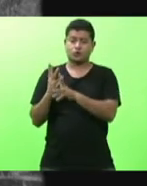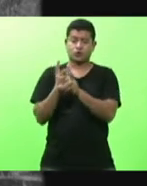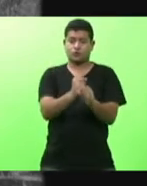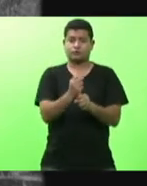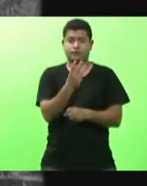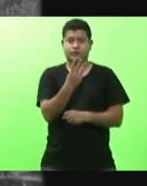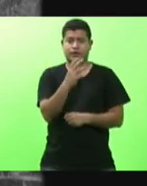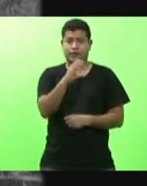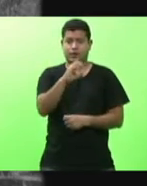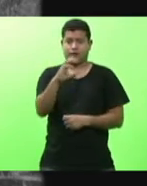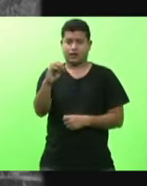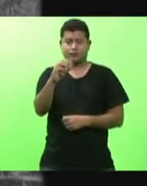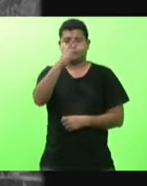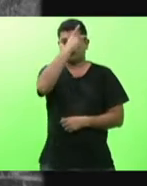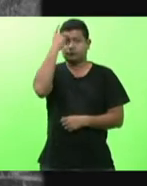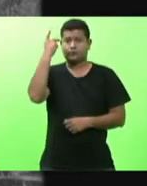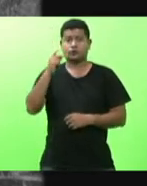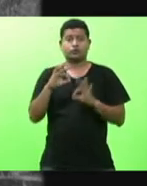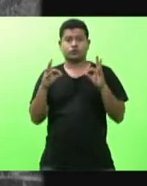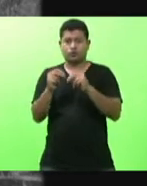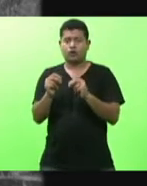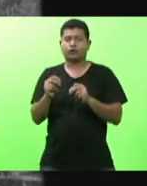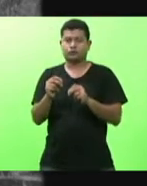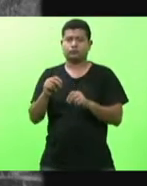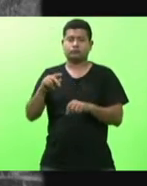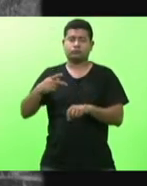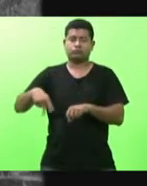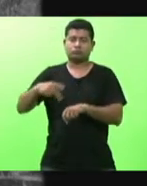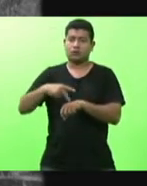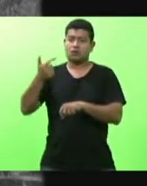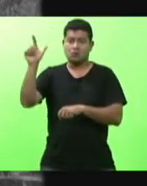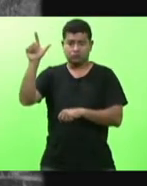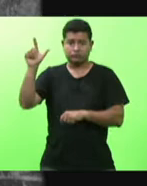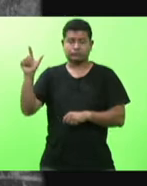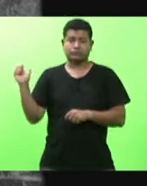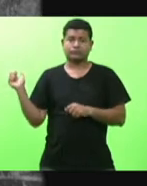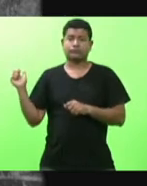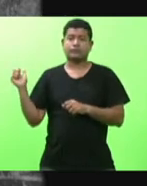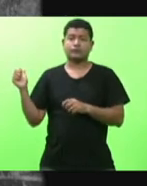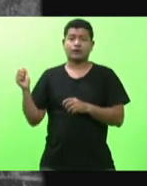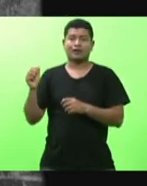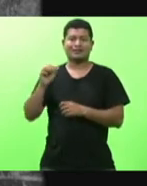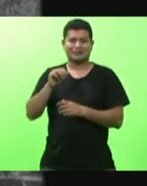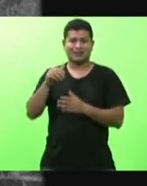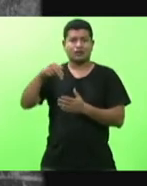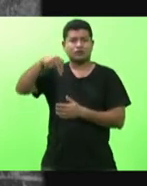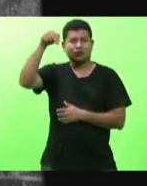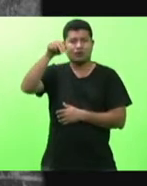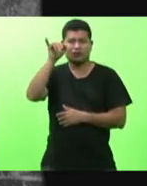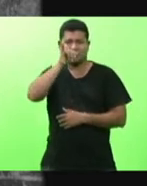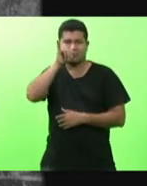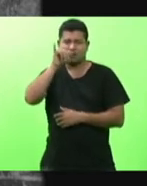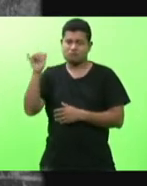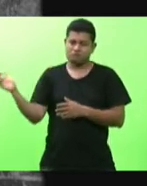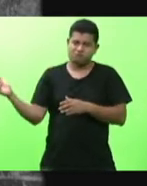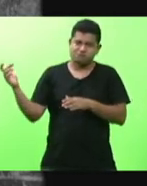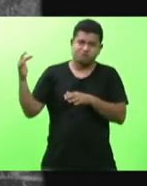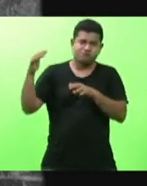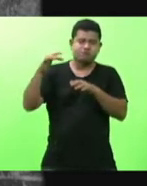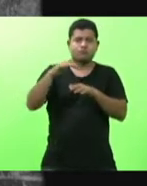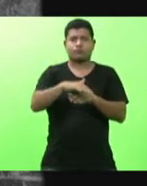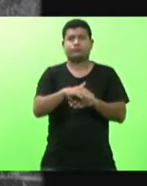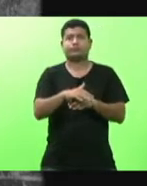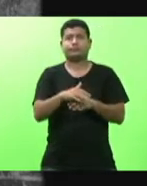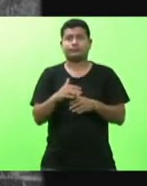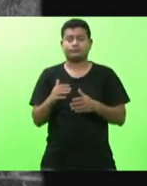todos imigrantes partiram do norte da Itália a maior parte oriundos